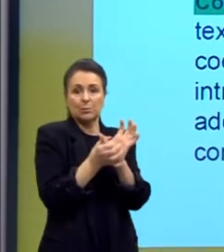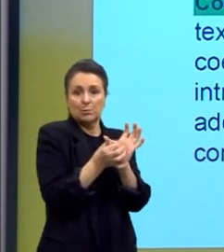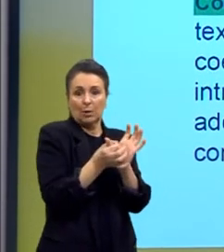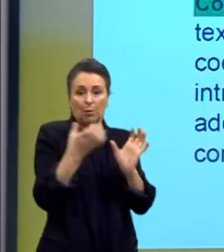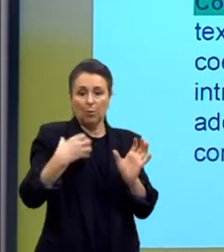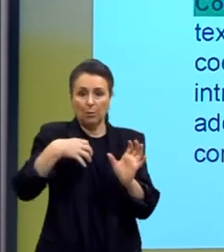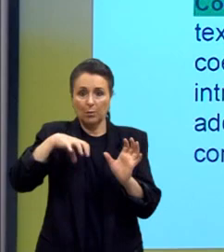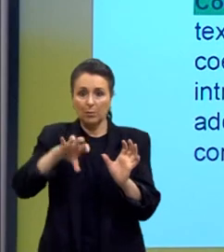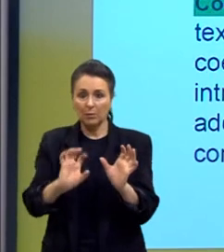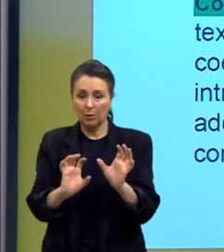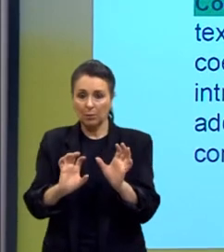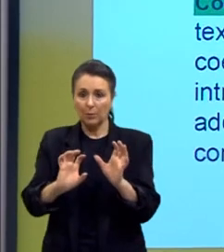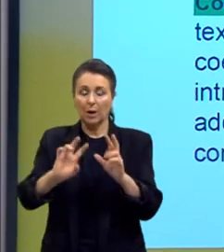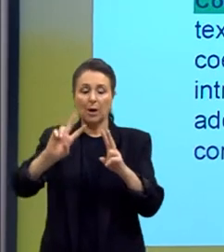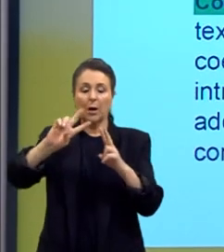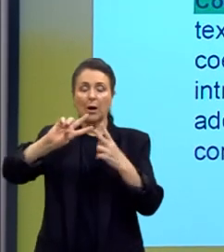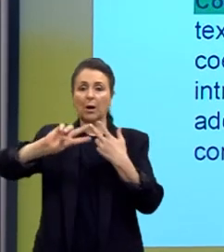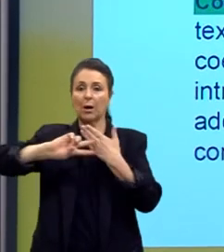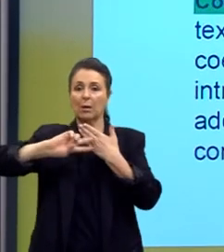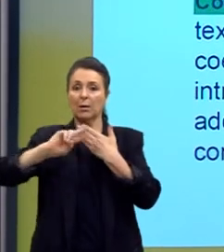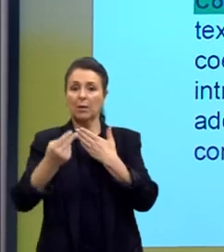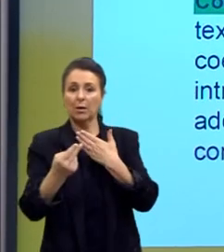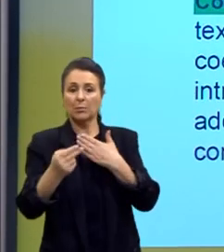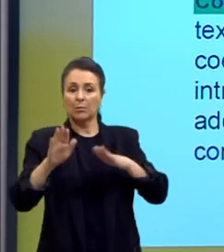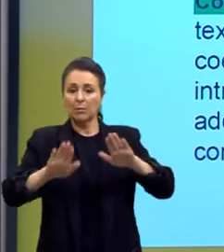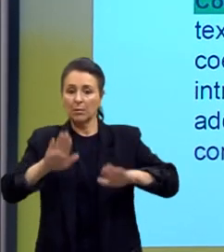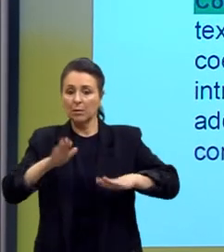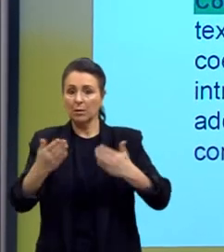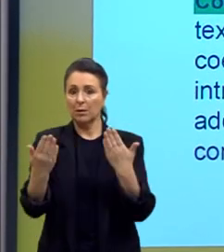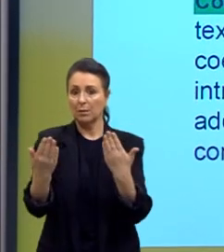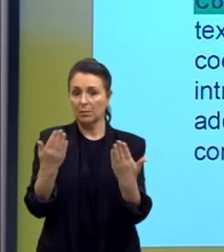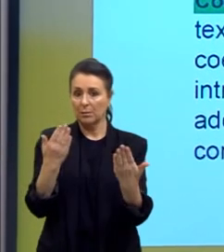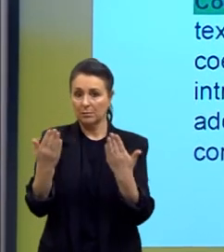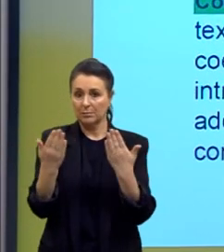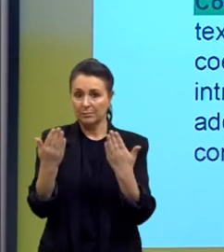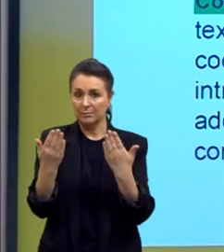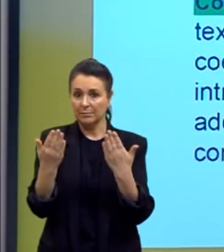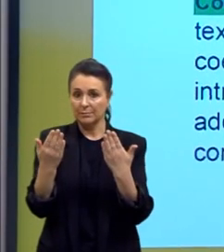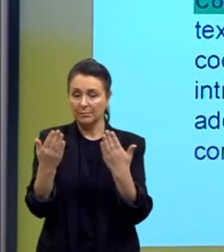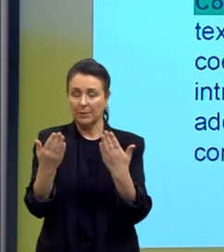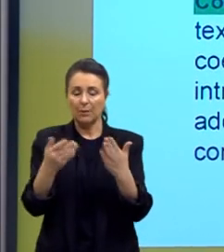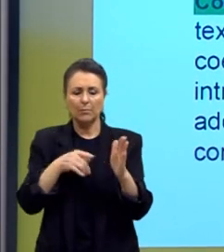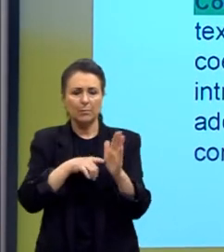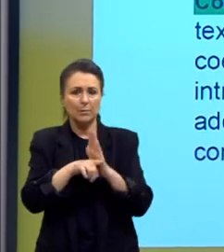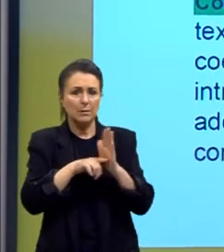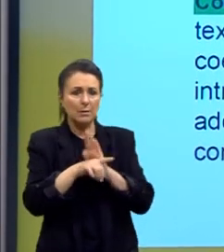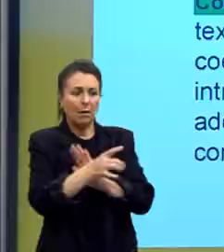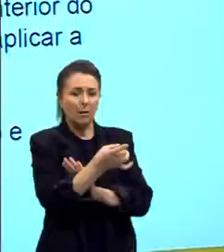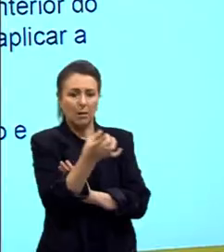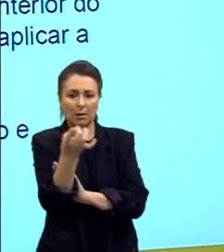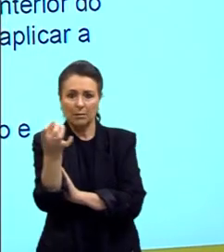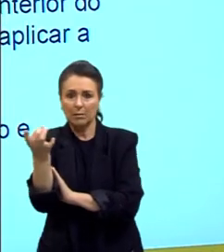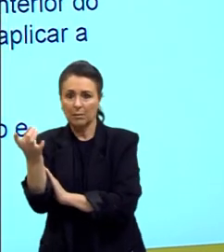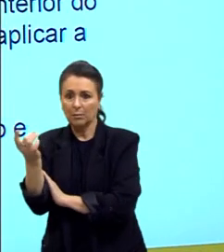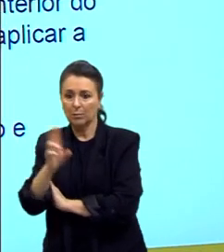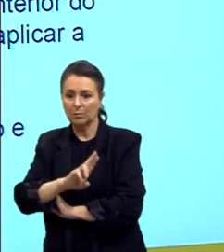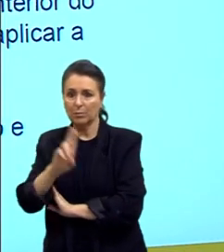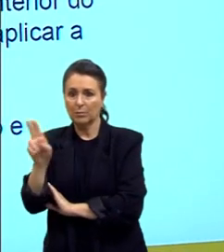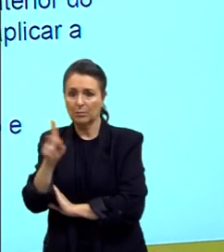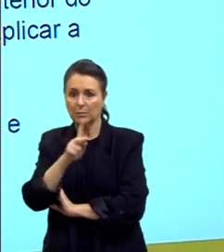causa, condição e comparação. Aí, eu vou pesquisar o que significa cada um desses nomes.